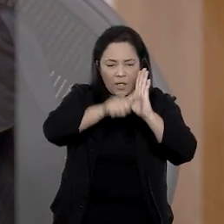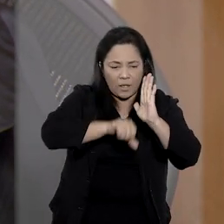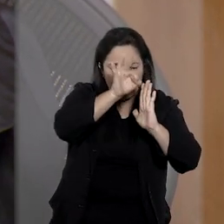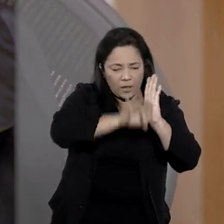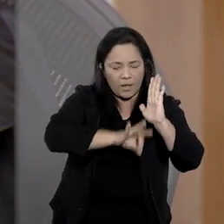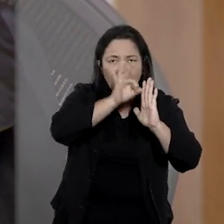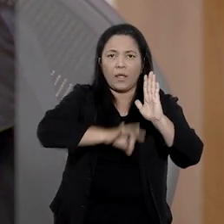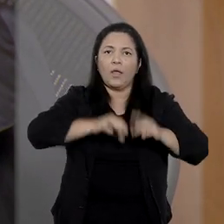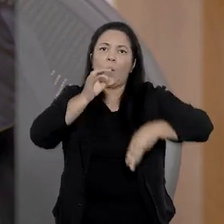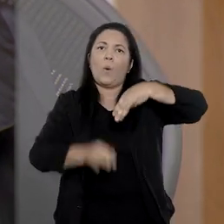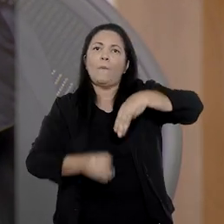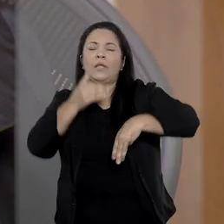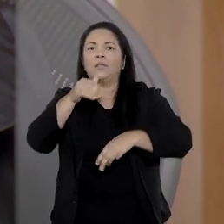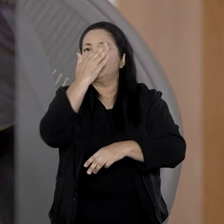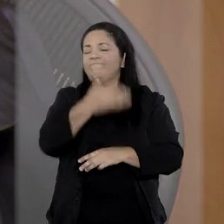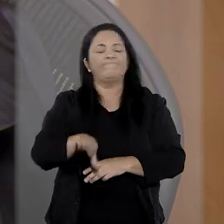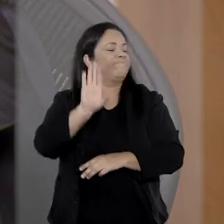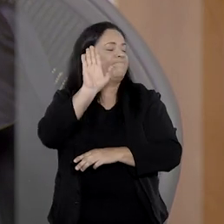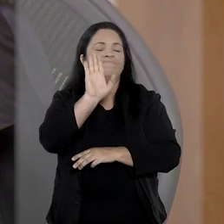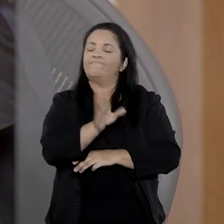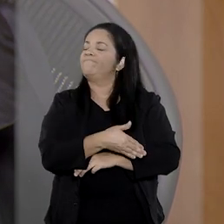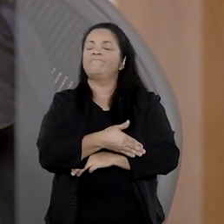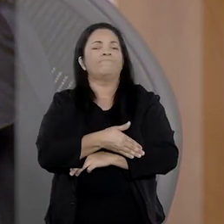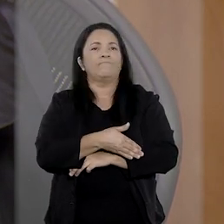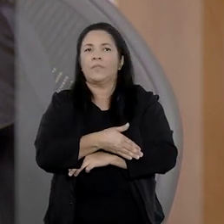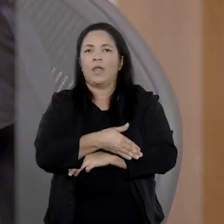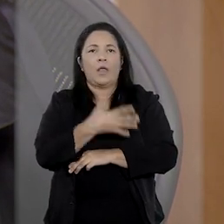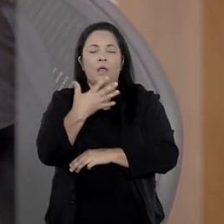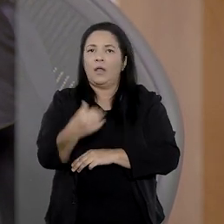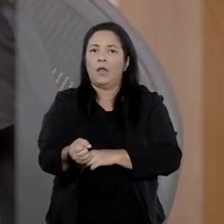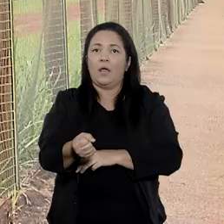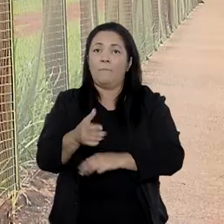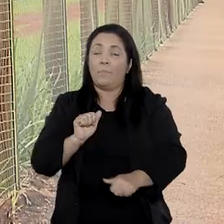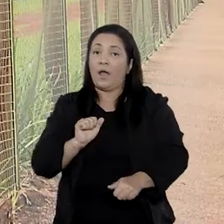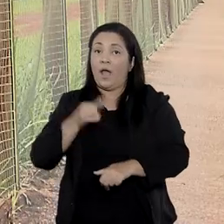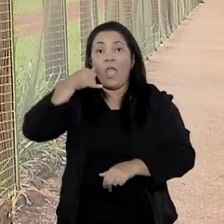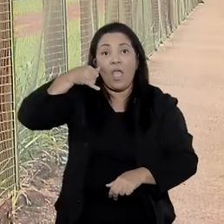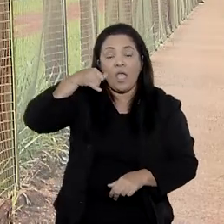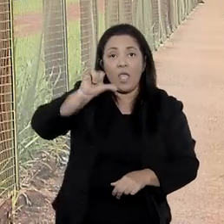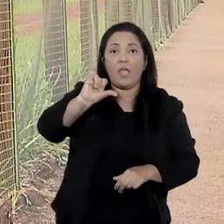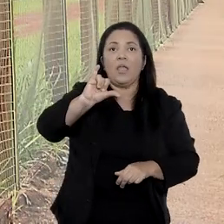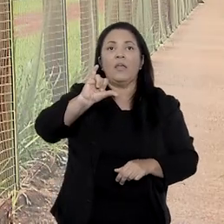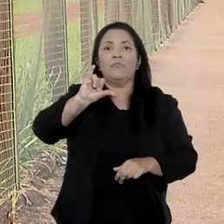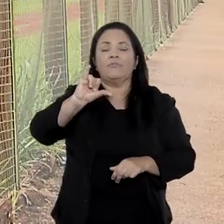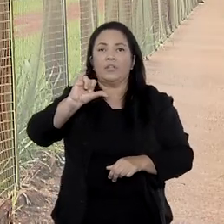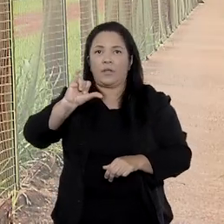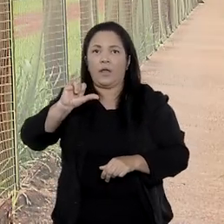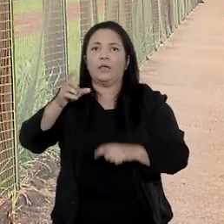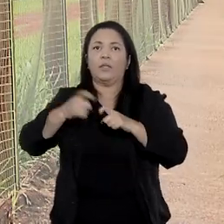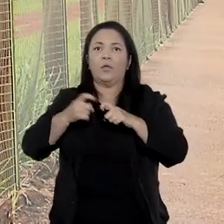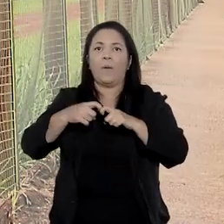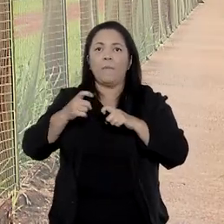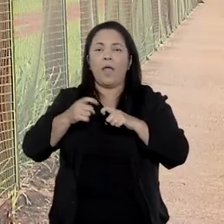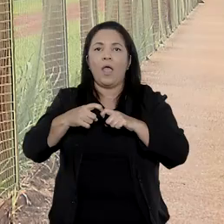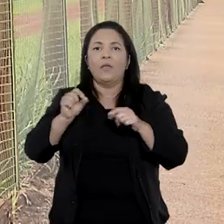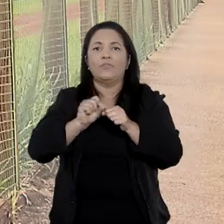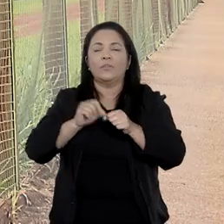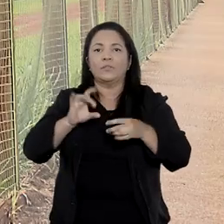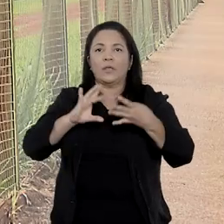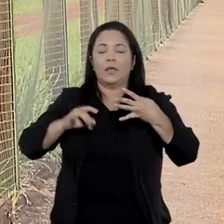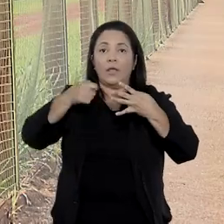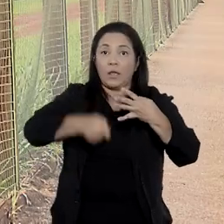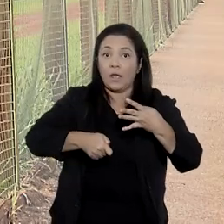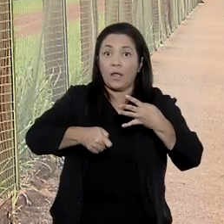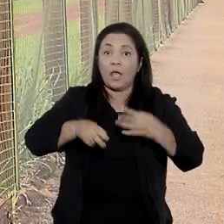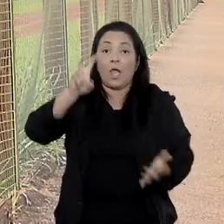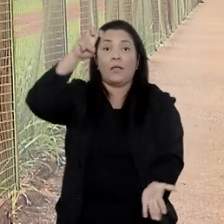o caso, o ministro indeferiu o pedido de urgência da defesa para que fosse impedido o cumprimento provisório da pena do médico. Ele